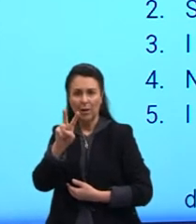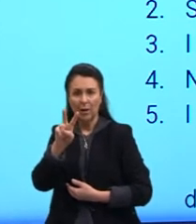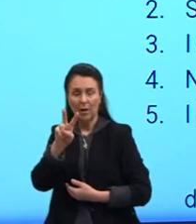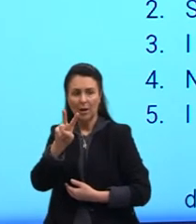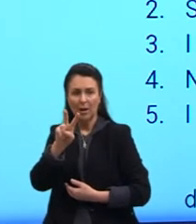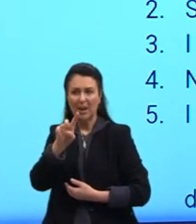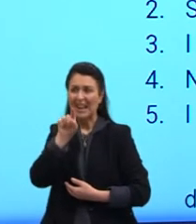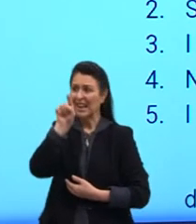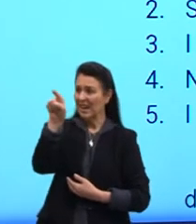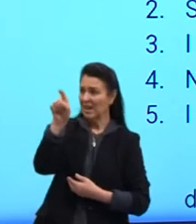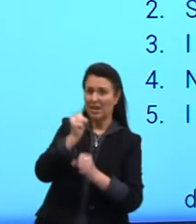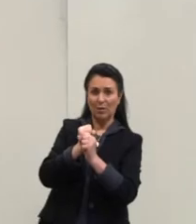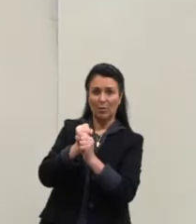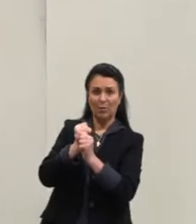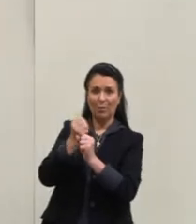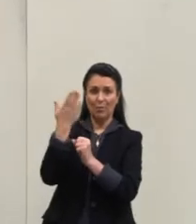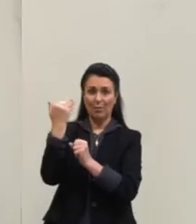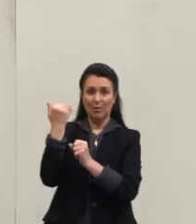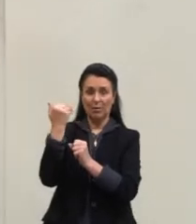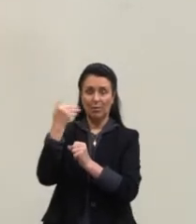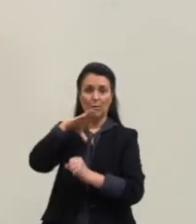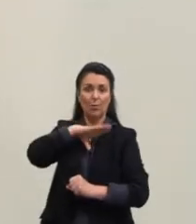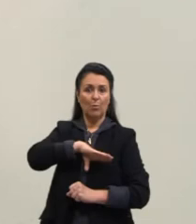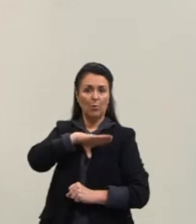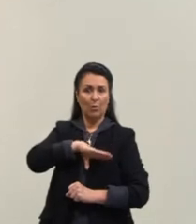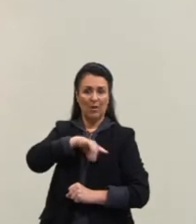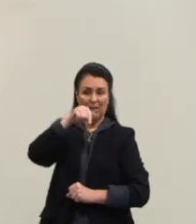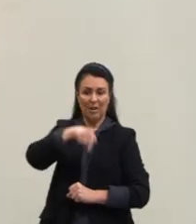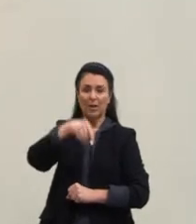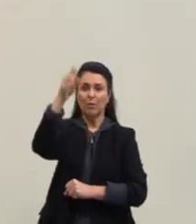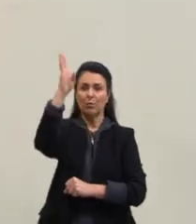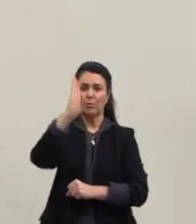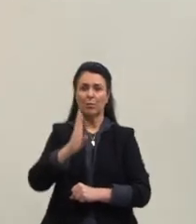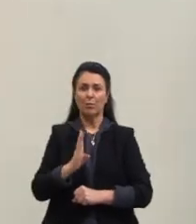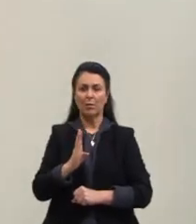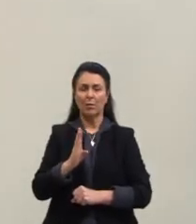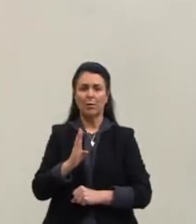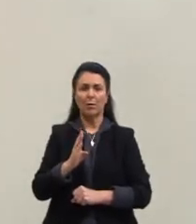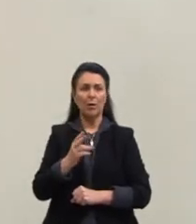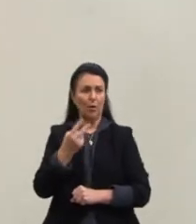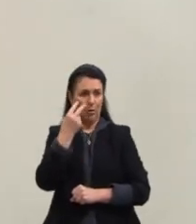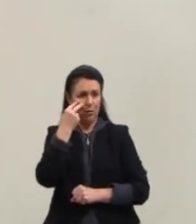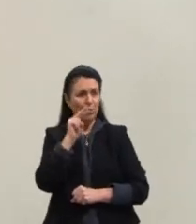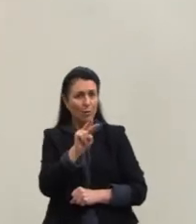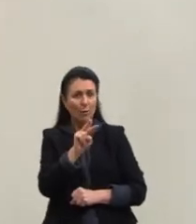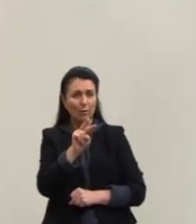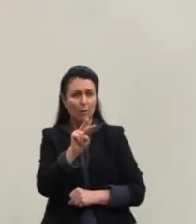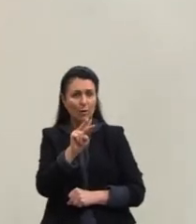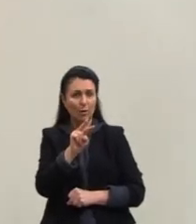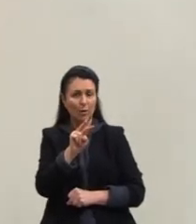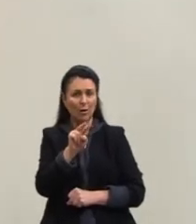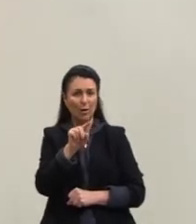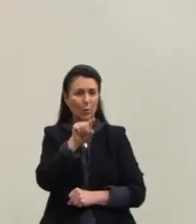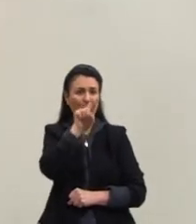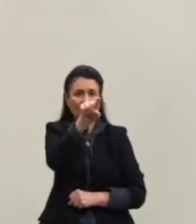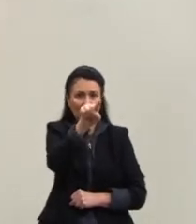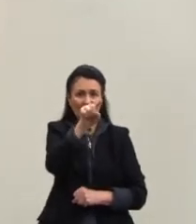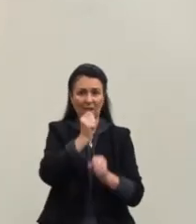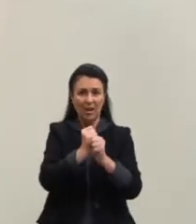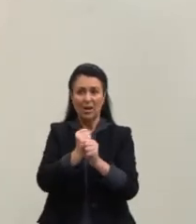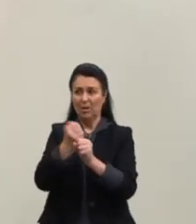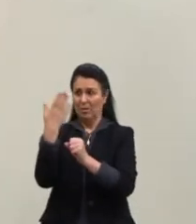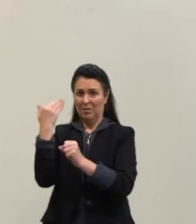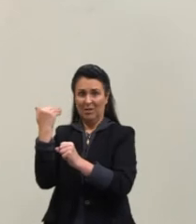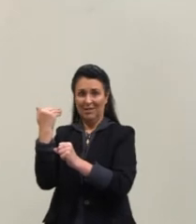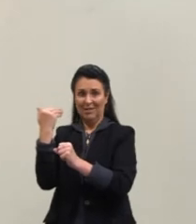em português brasileiro, pessoal. Todo mundo. Tu viu ele o ano passado? Tu chegou a ver ela o ano passado?